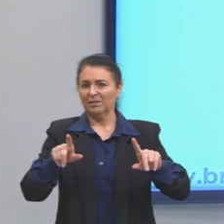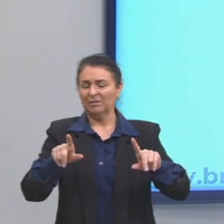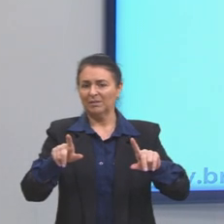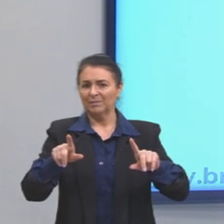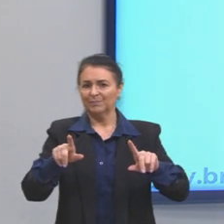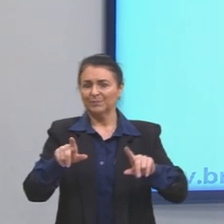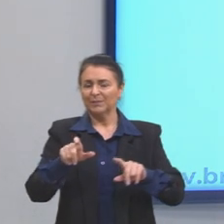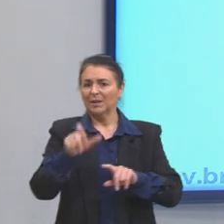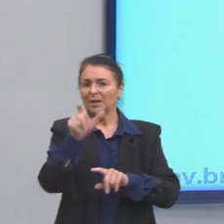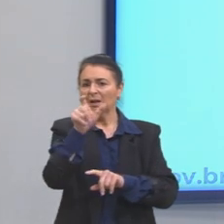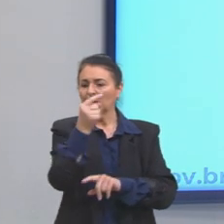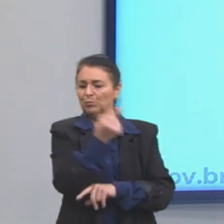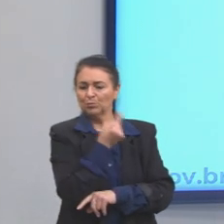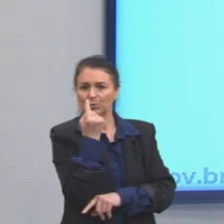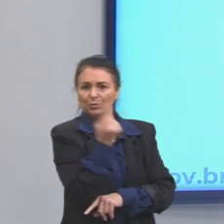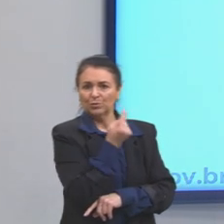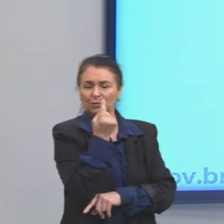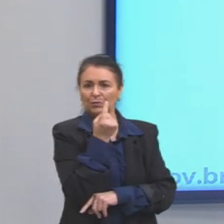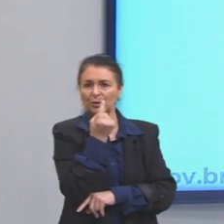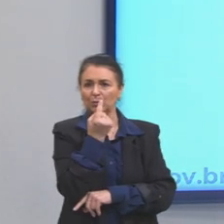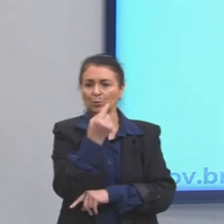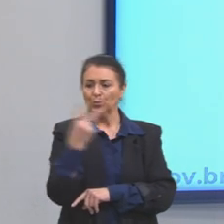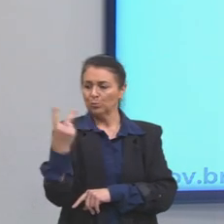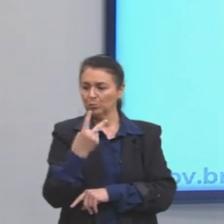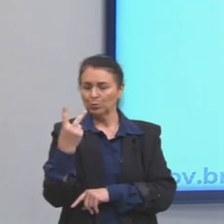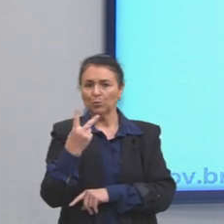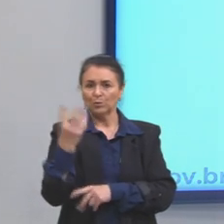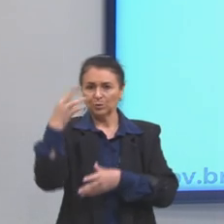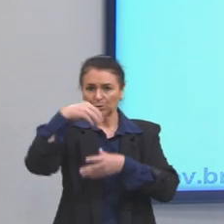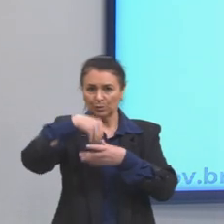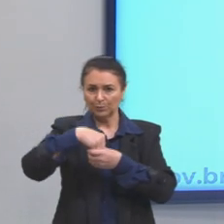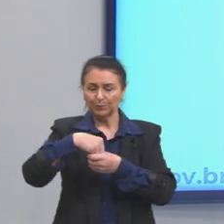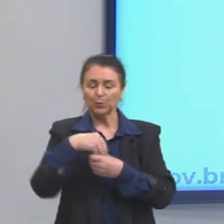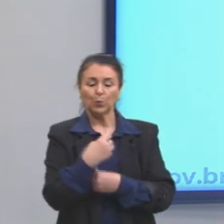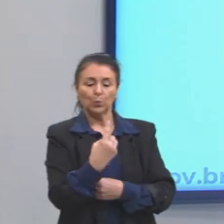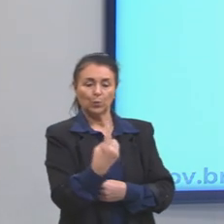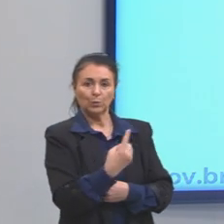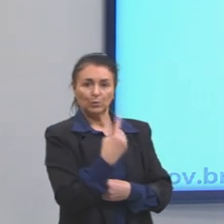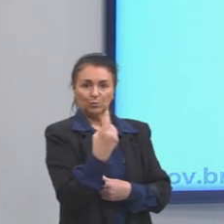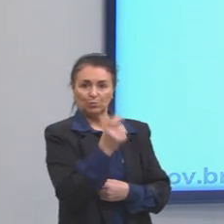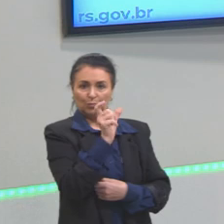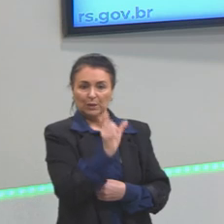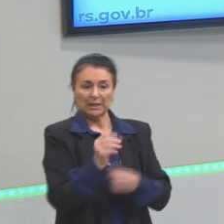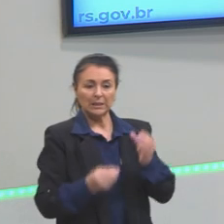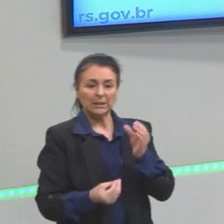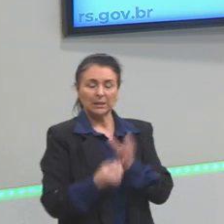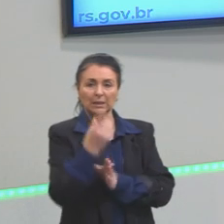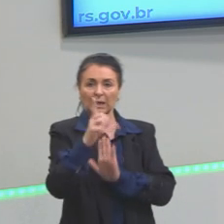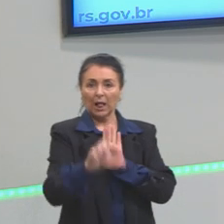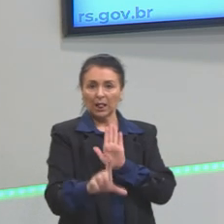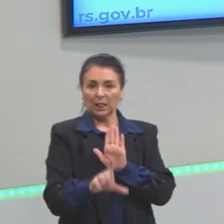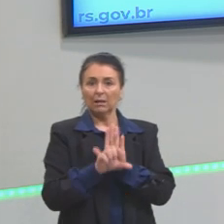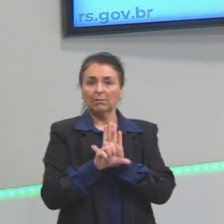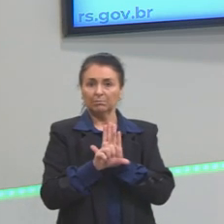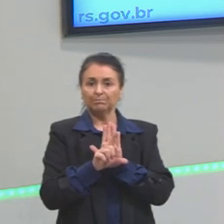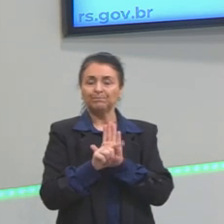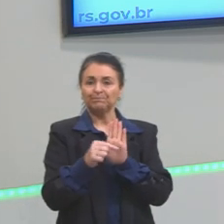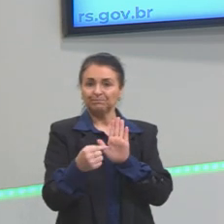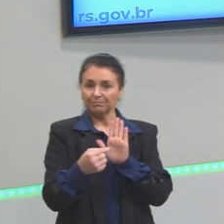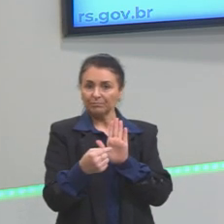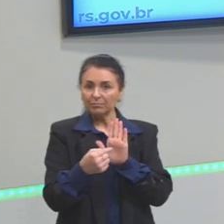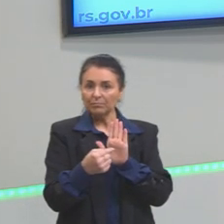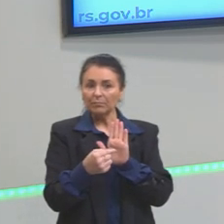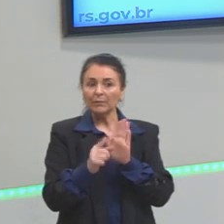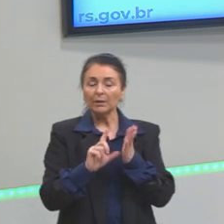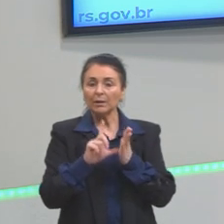sociedade-indivíduo. Ambos estão inseridos. O indivíduo, por exemplo, cria leis, o indivíduo cria leis a partir